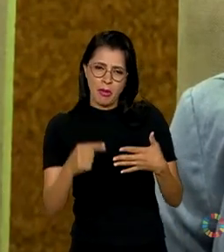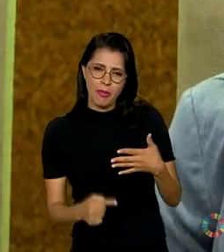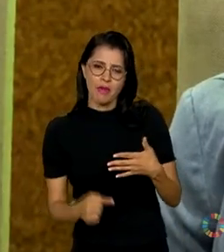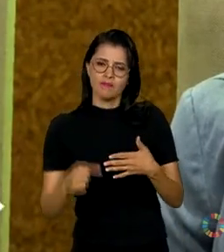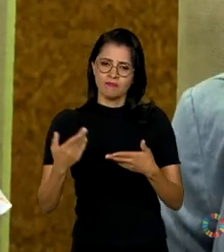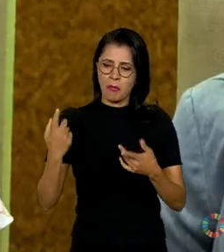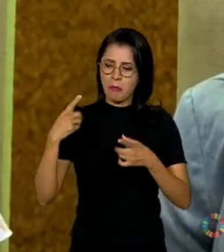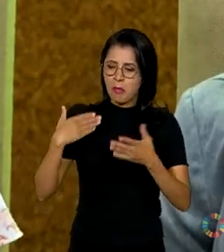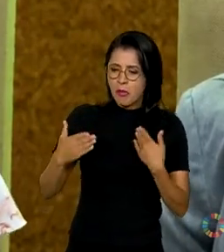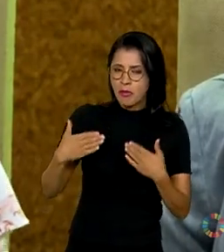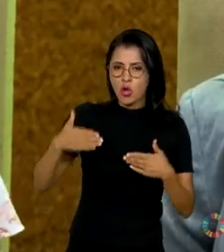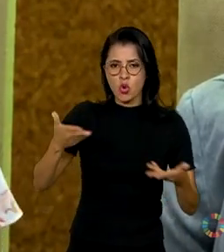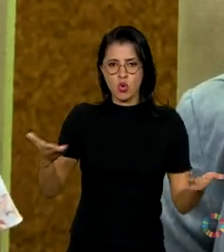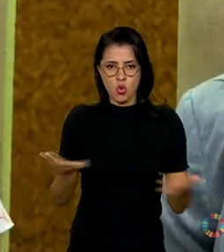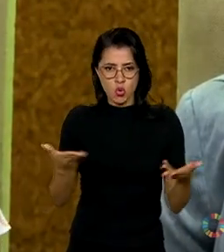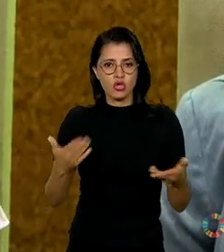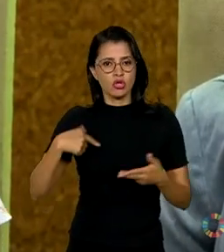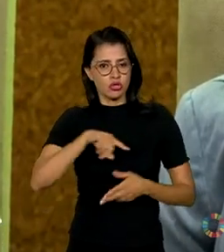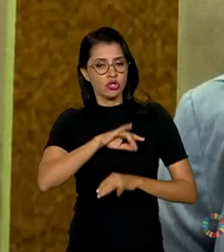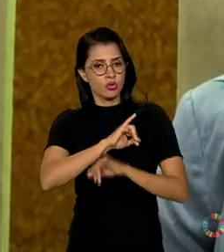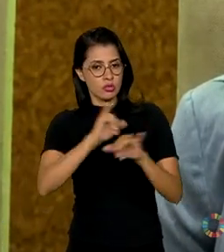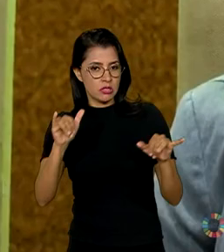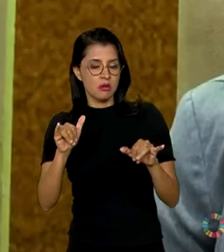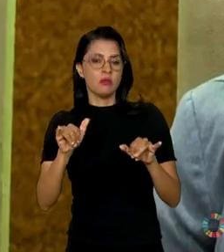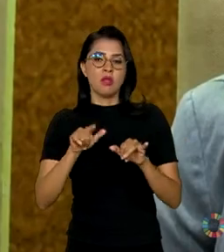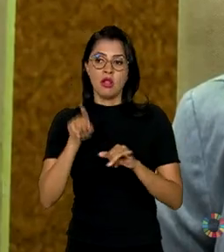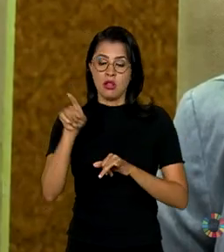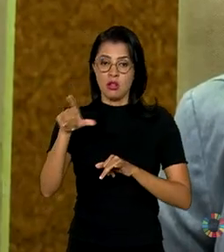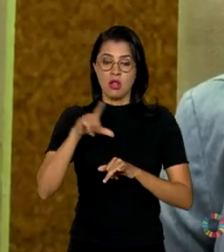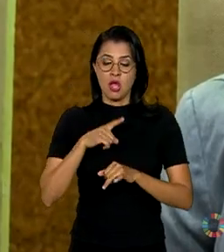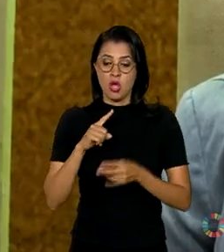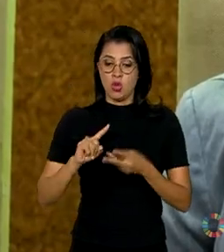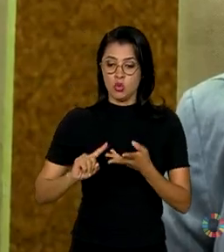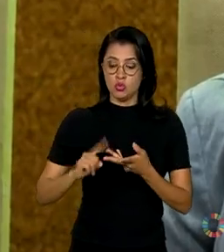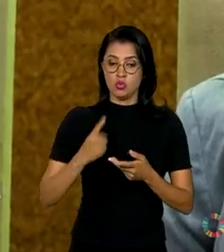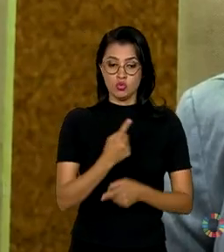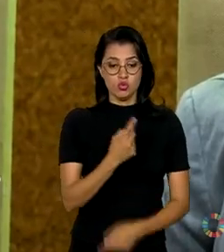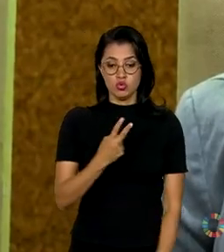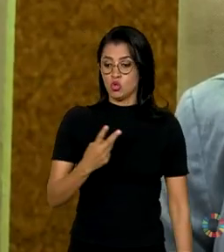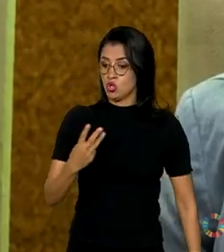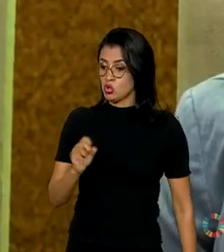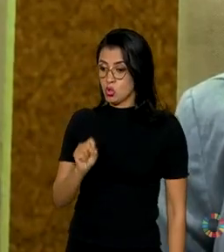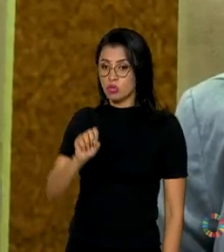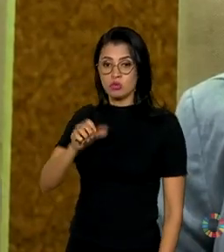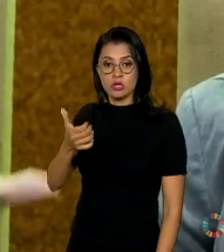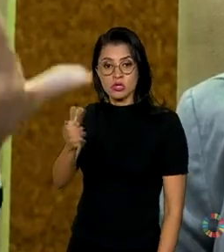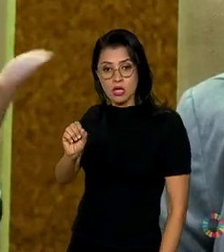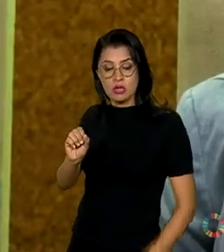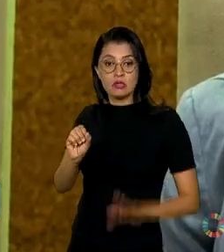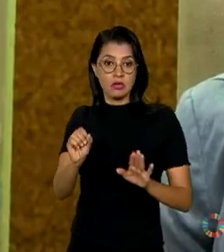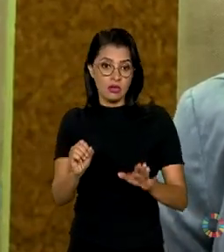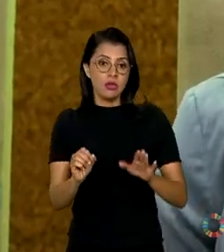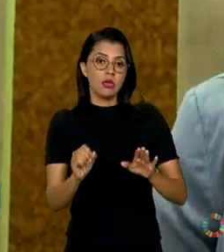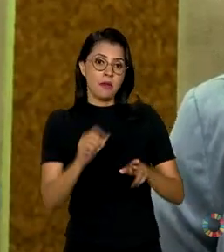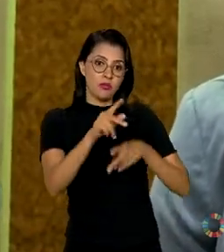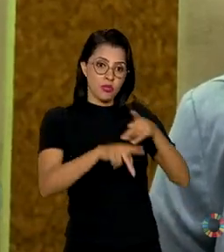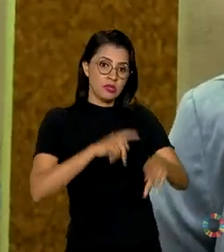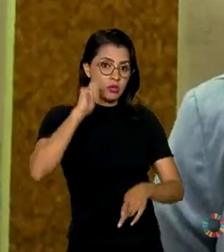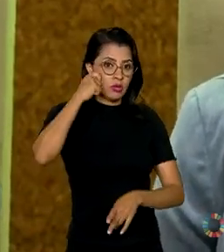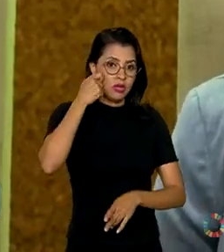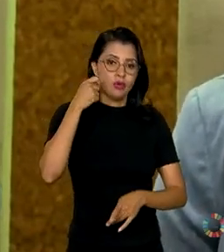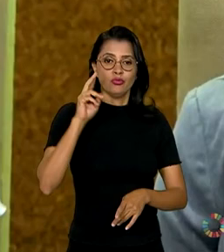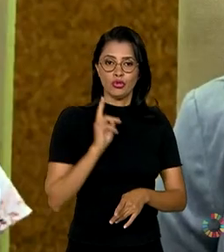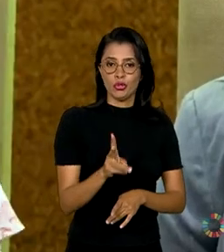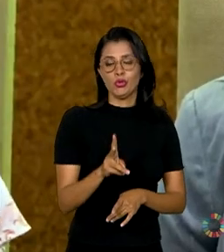tratados hoje, como por exemplo, quando nós anunciamos a mesa, estava lá, o 1, 2, 8 e 10, e a população negra segue dentro da